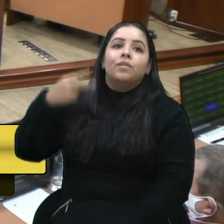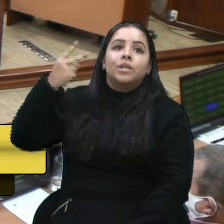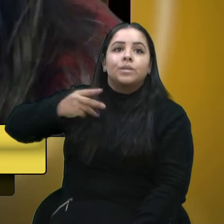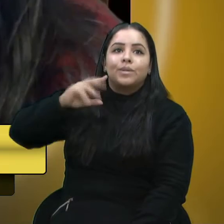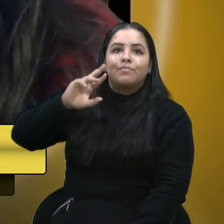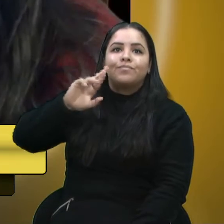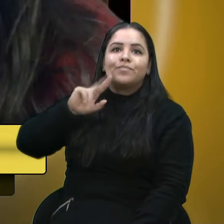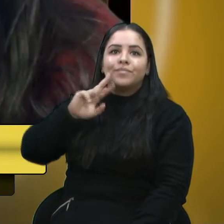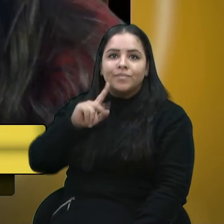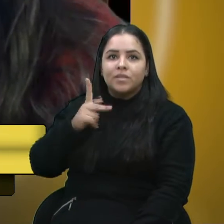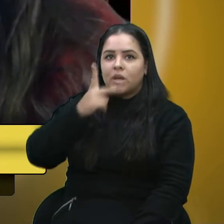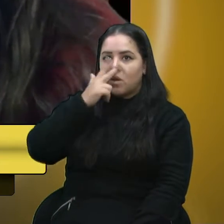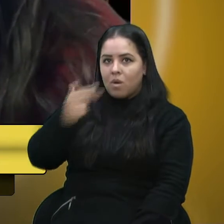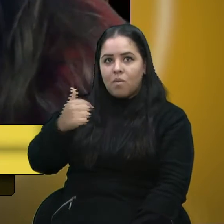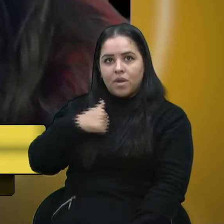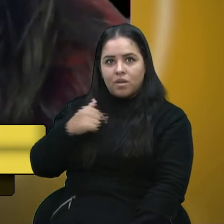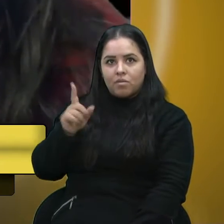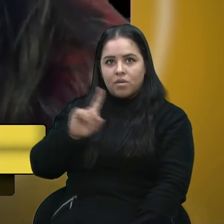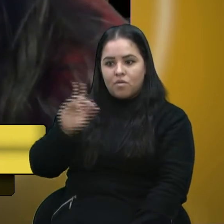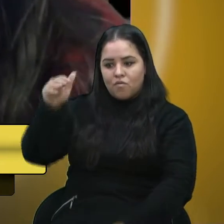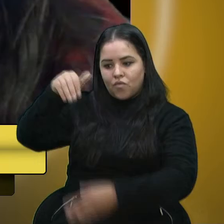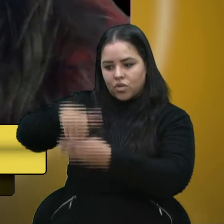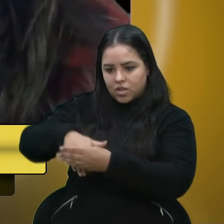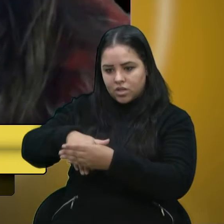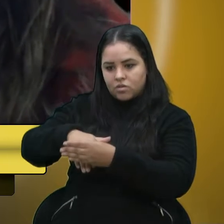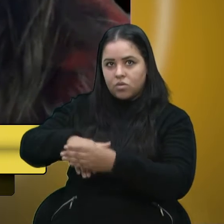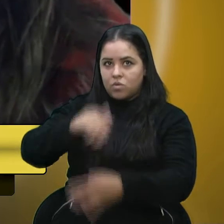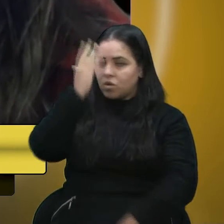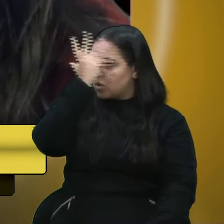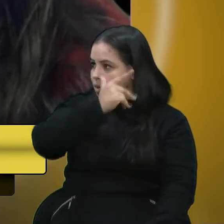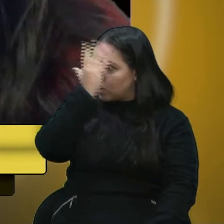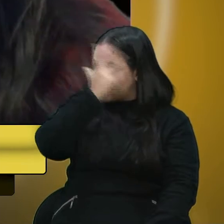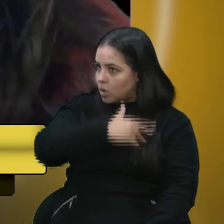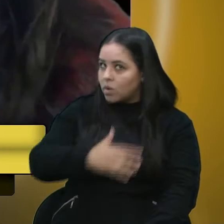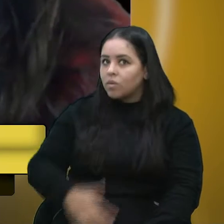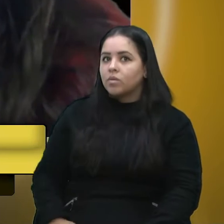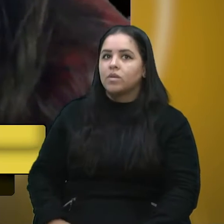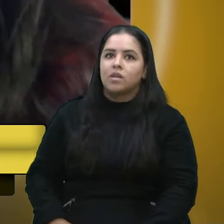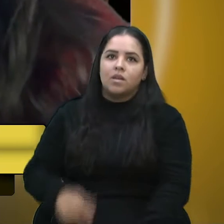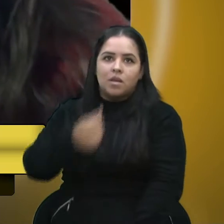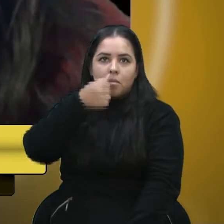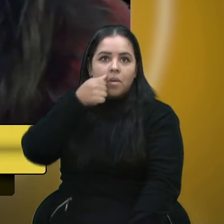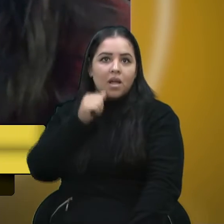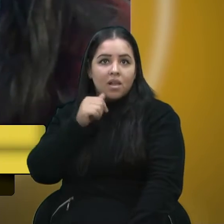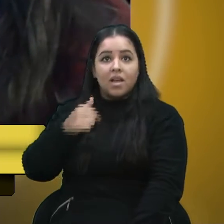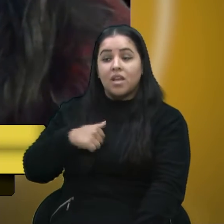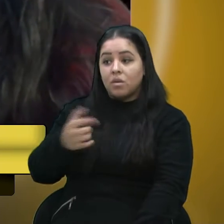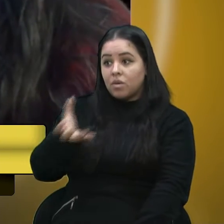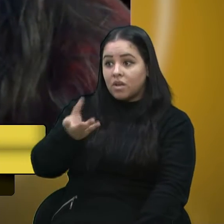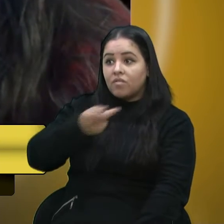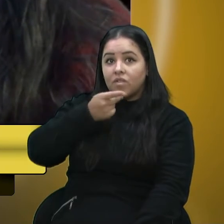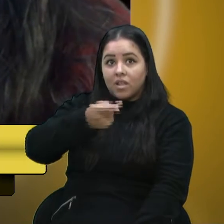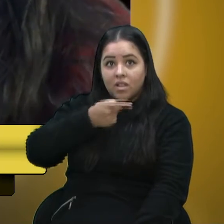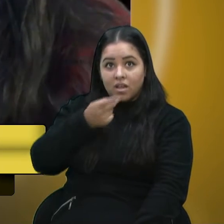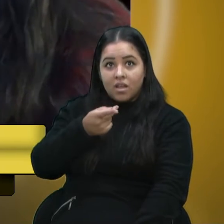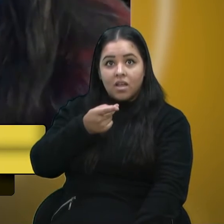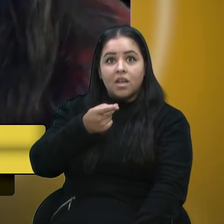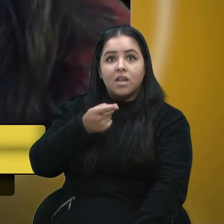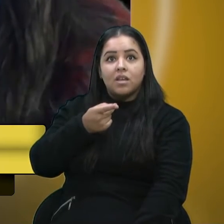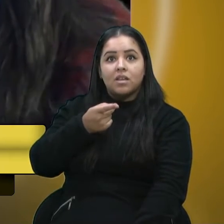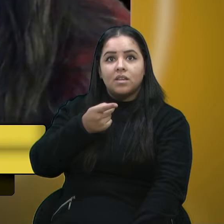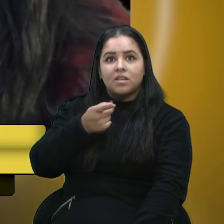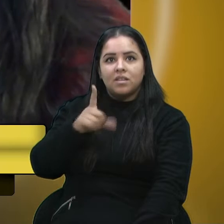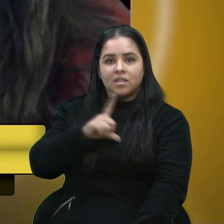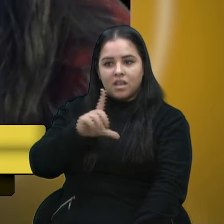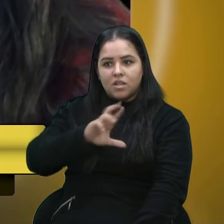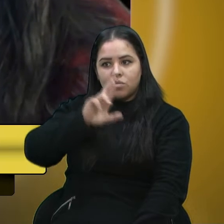que, mesmo não votando no governo Adiló e Paula, eu quero dizer que, quando saiu